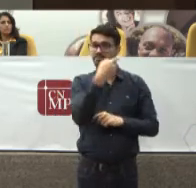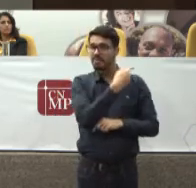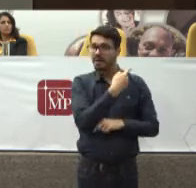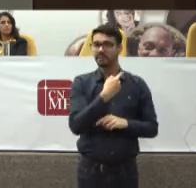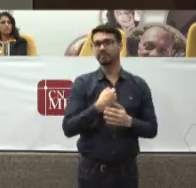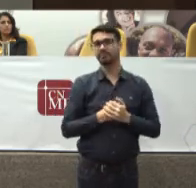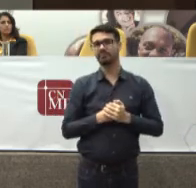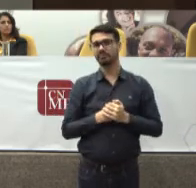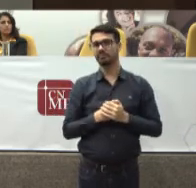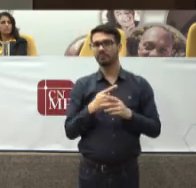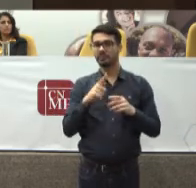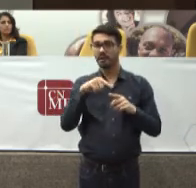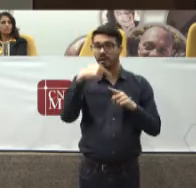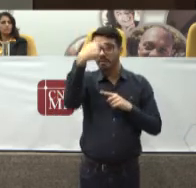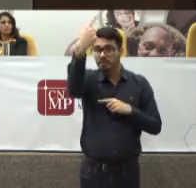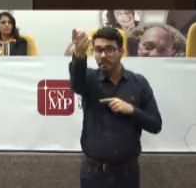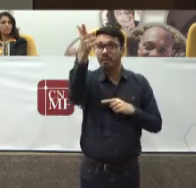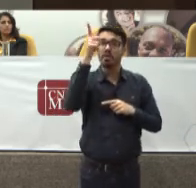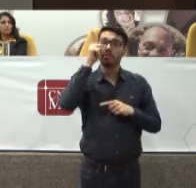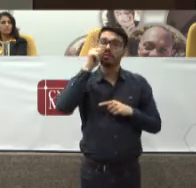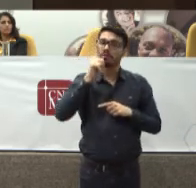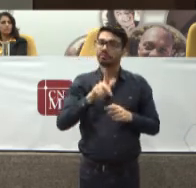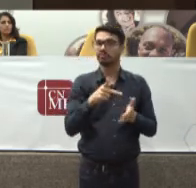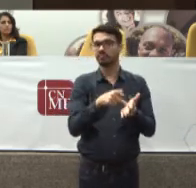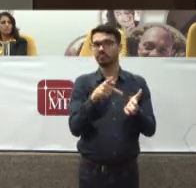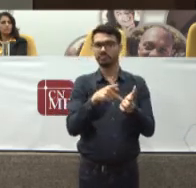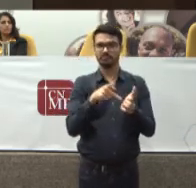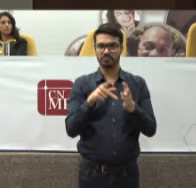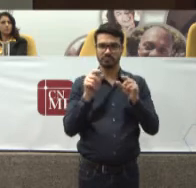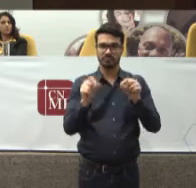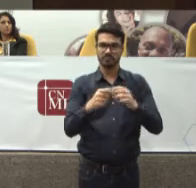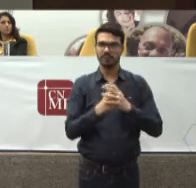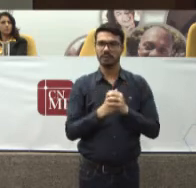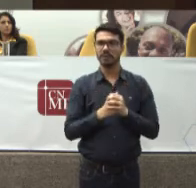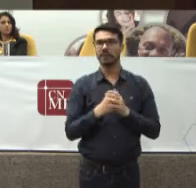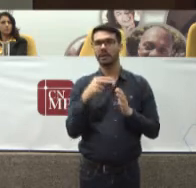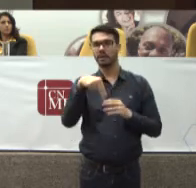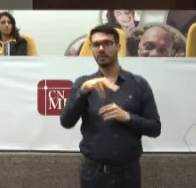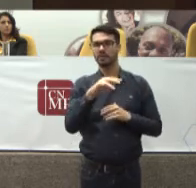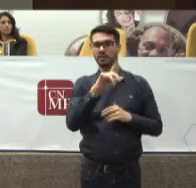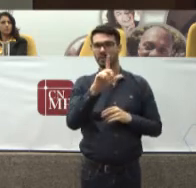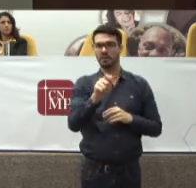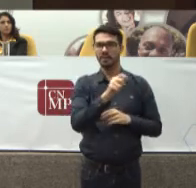que Posteriormente Seja feita A nota técnica